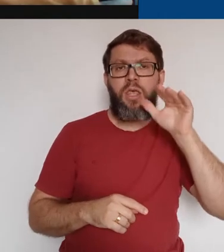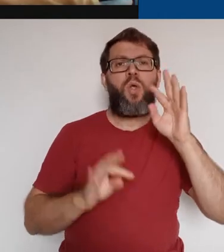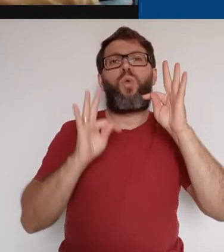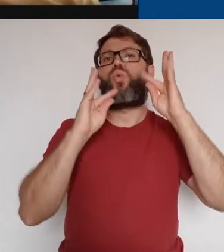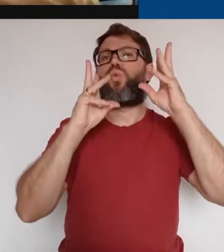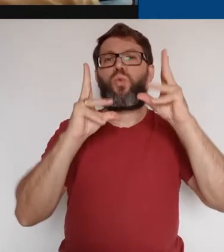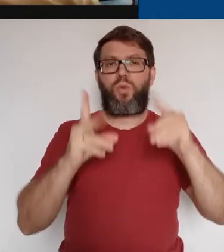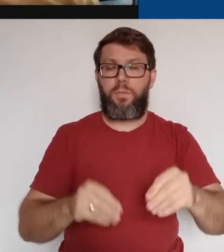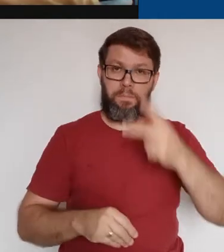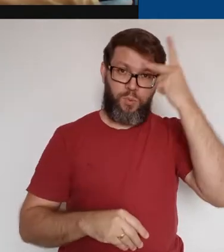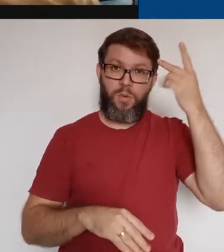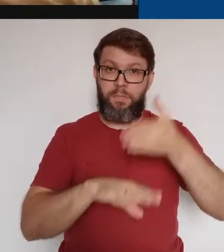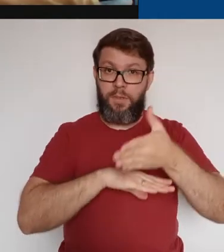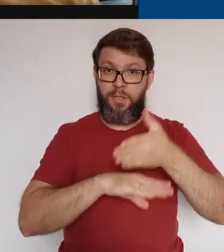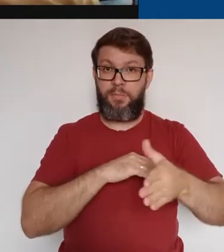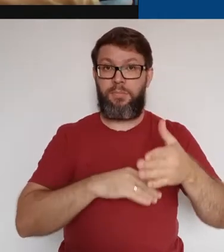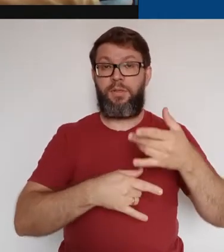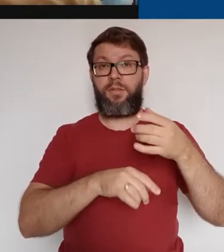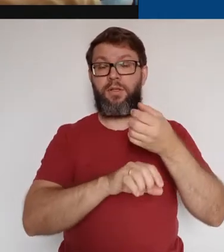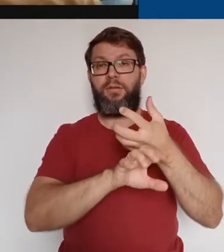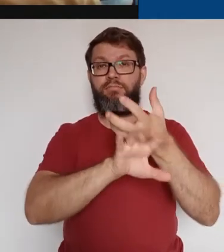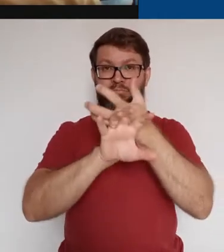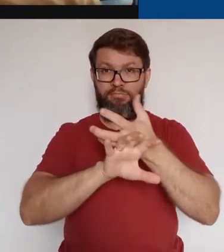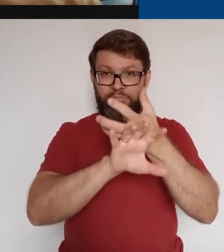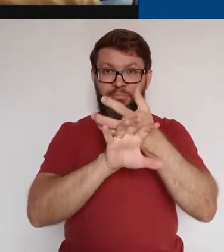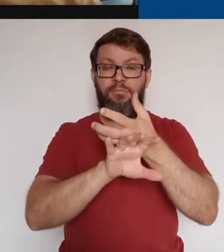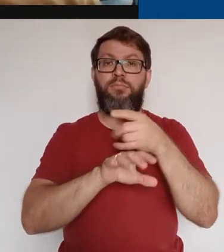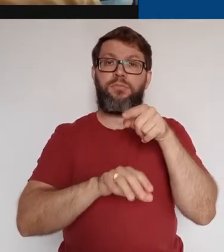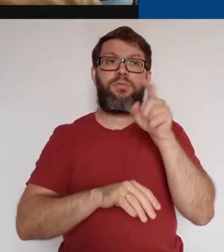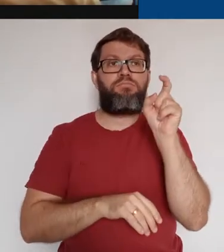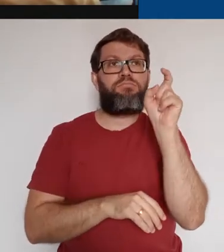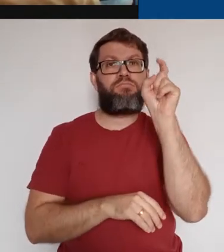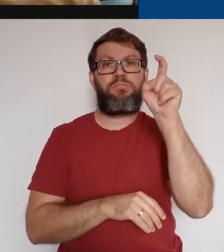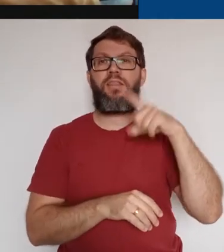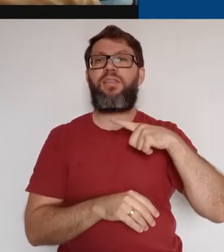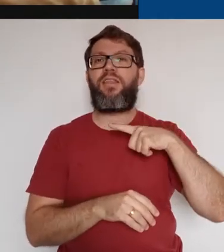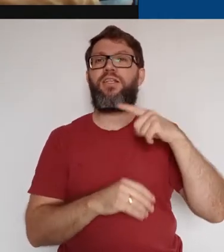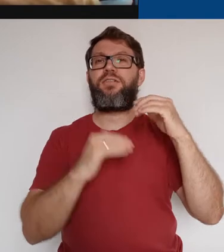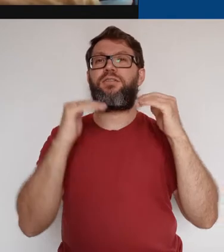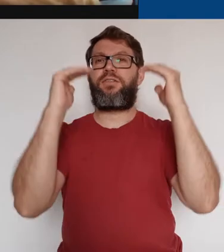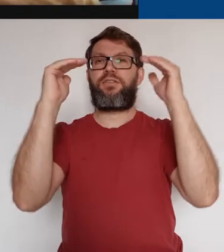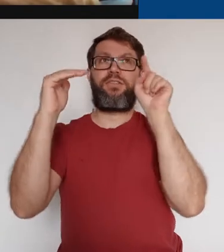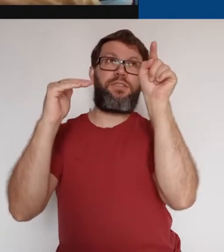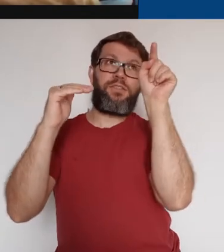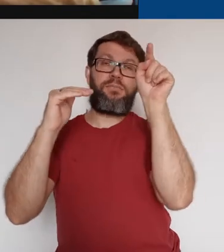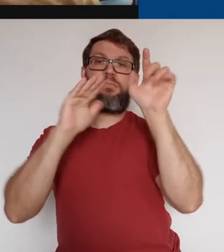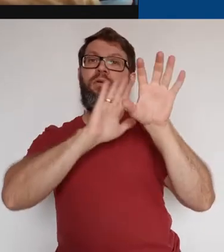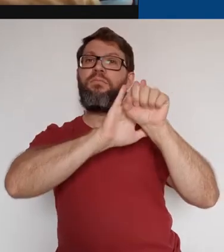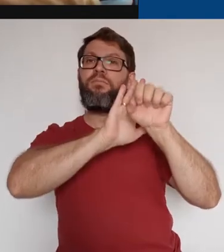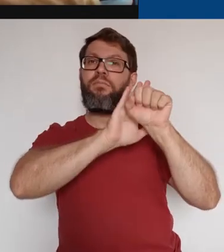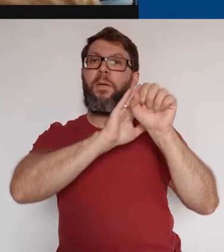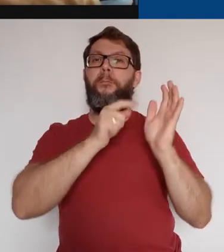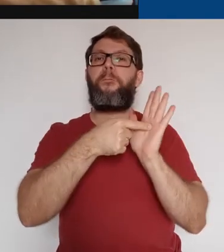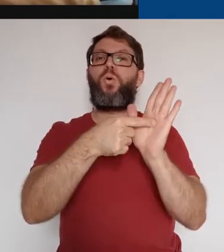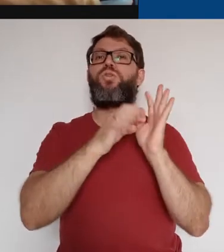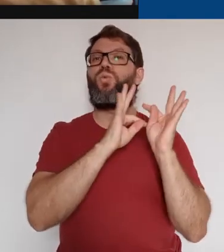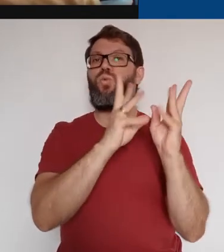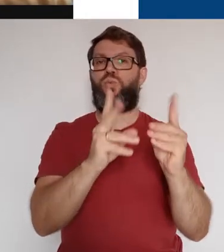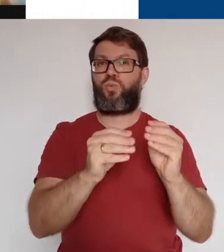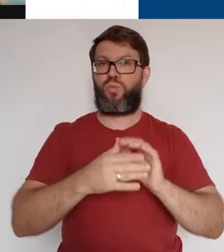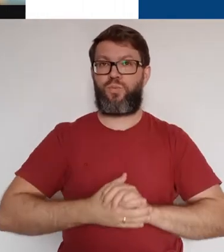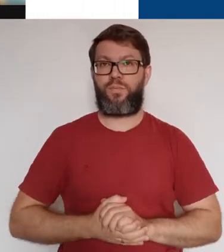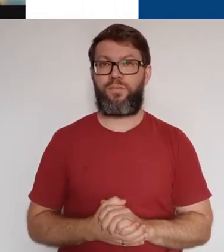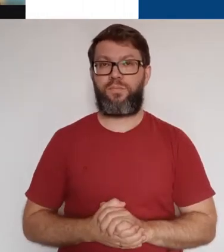todos os participantes de uma videoconferência, nós clicamos no ícone que fica no canto superior direito, Mostrar Todos.